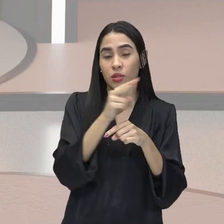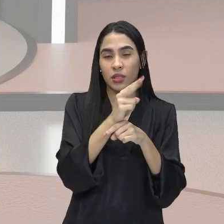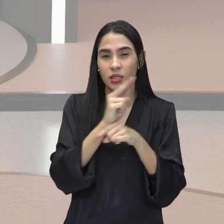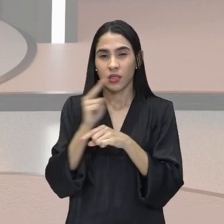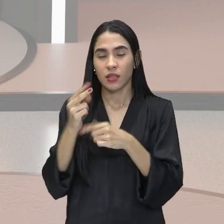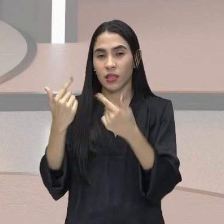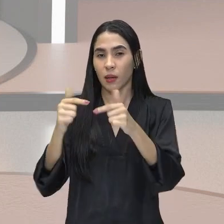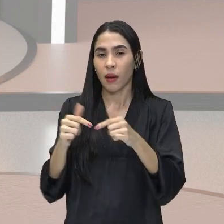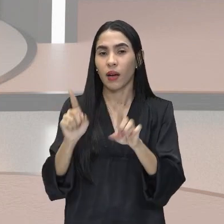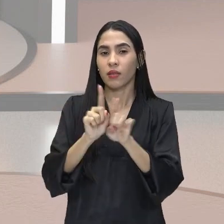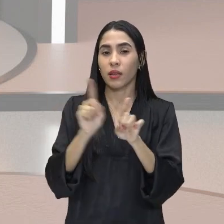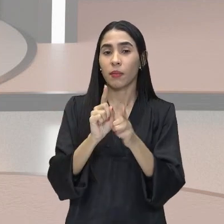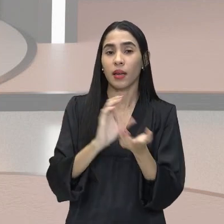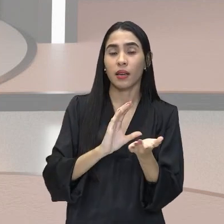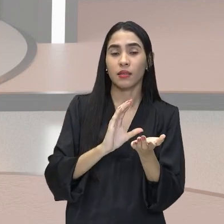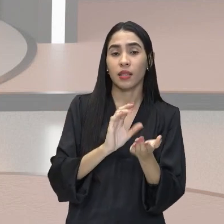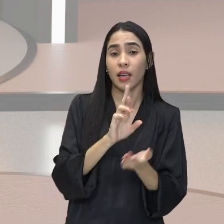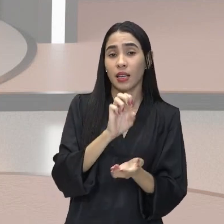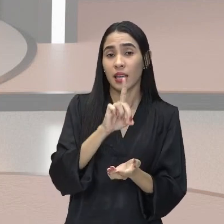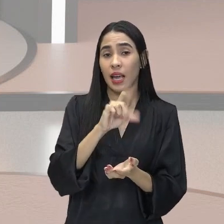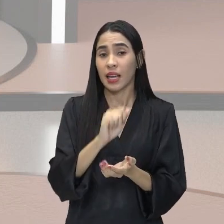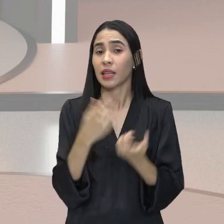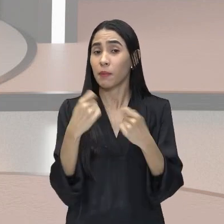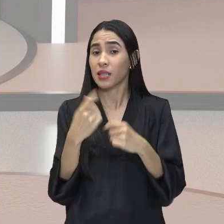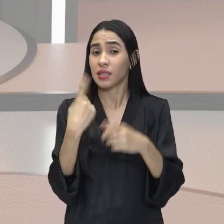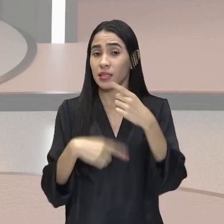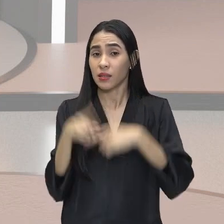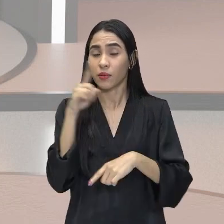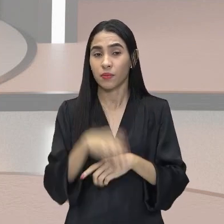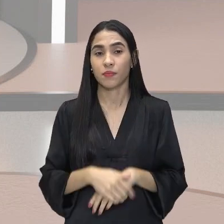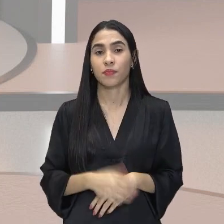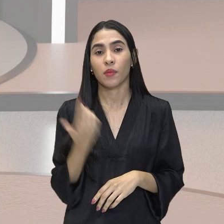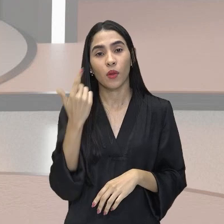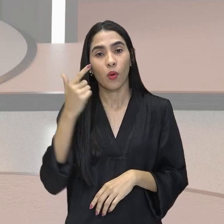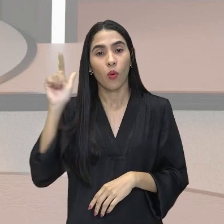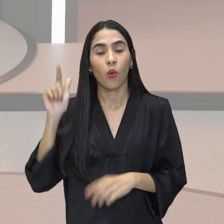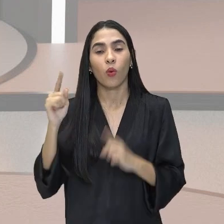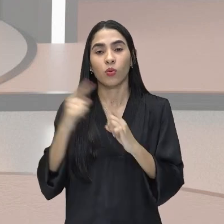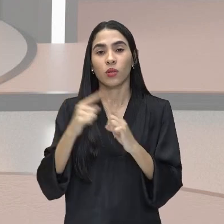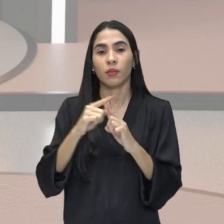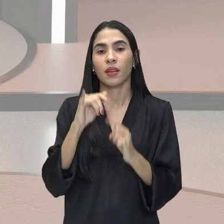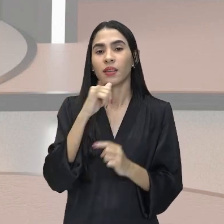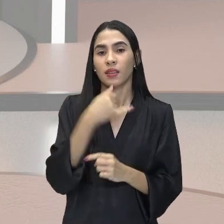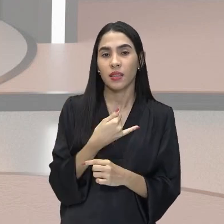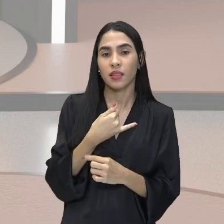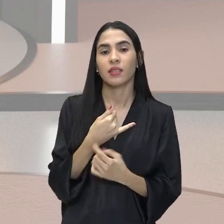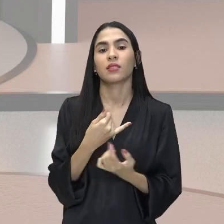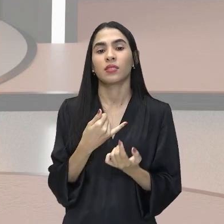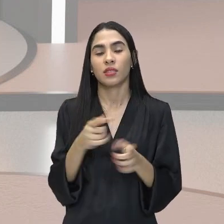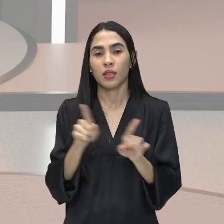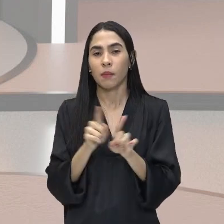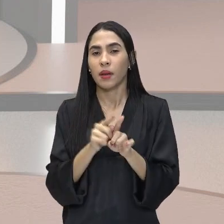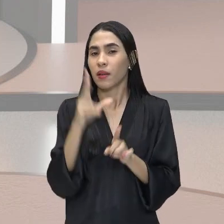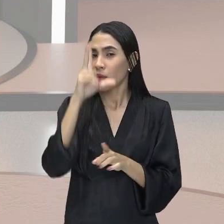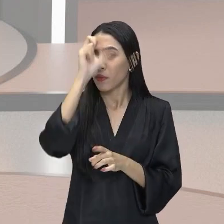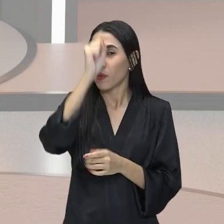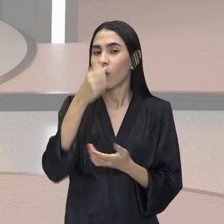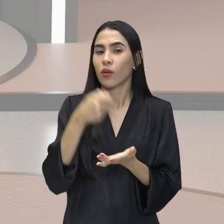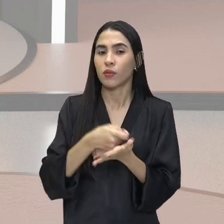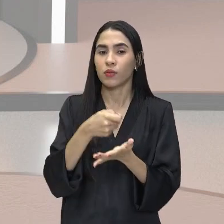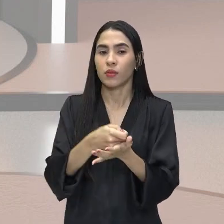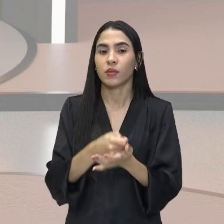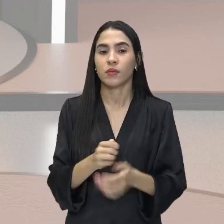renda têm que funcionar. Outra causa que, infelizmente, aí é muito presente é a